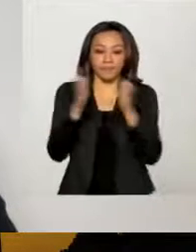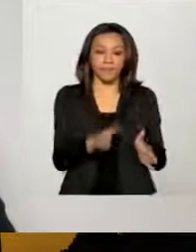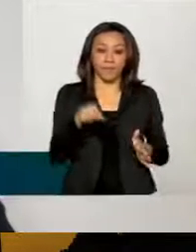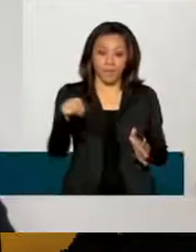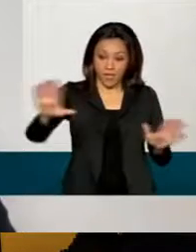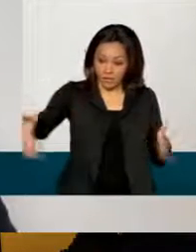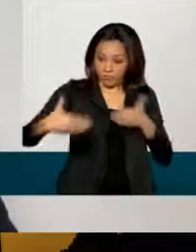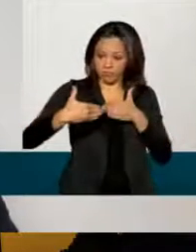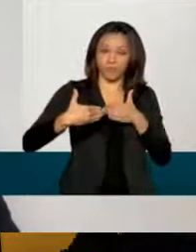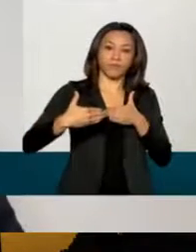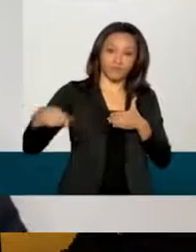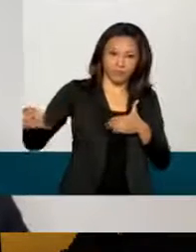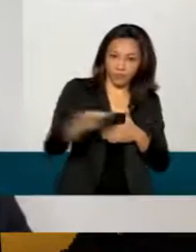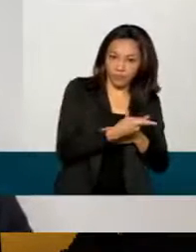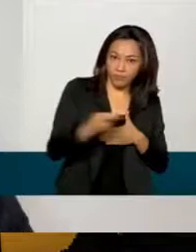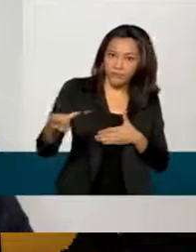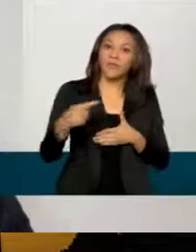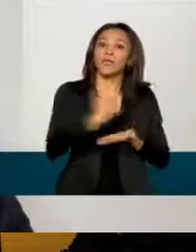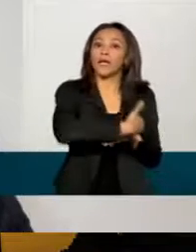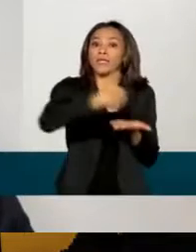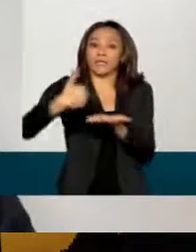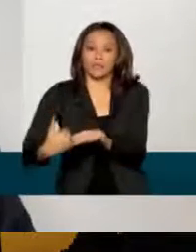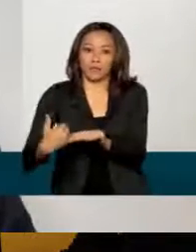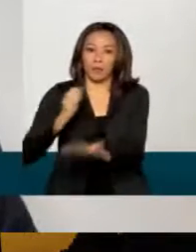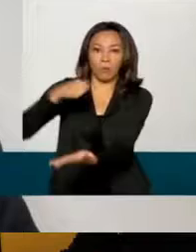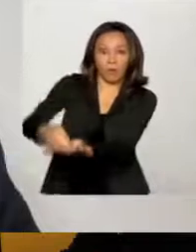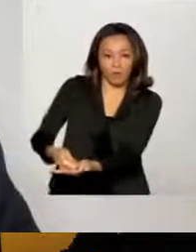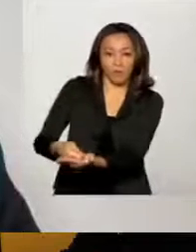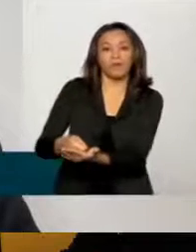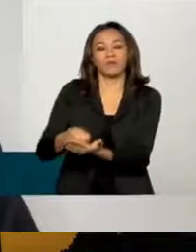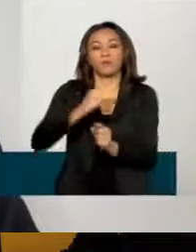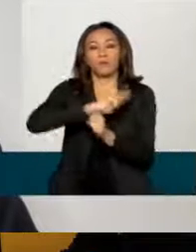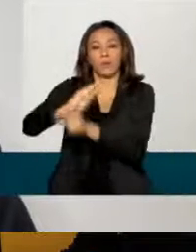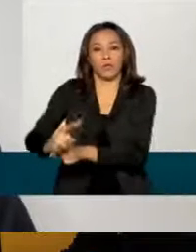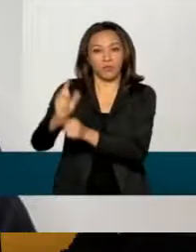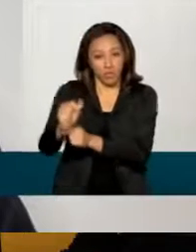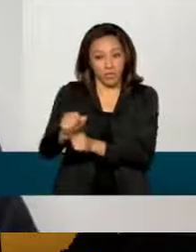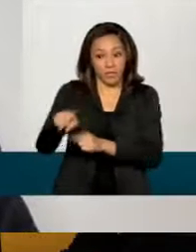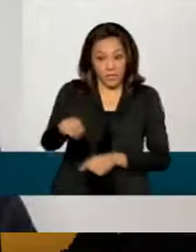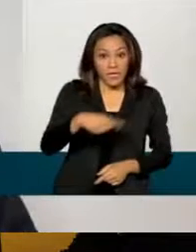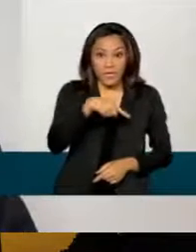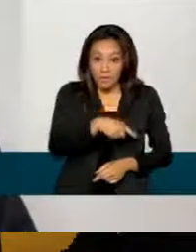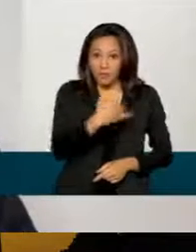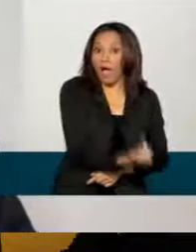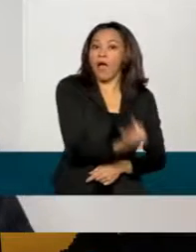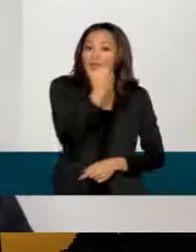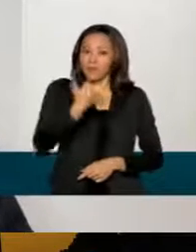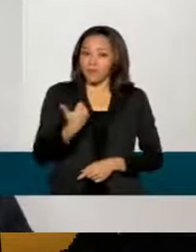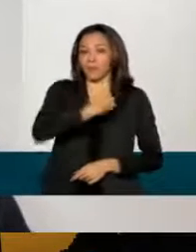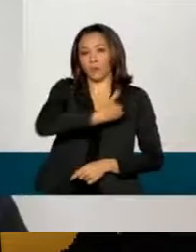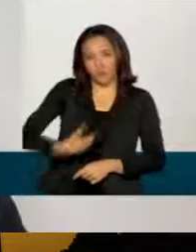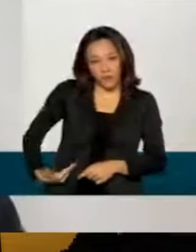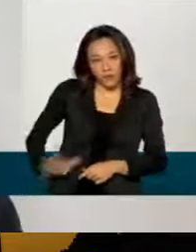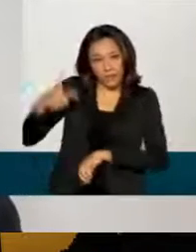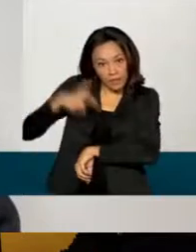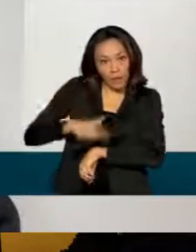a instituição financeira que faz a antecipação do crédito. Isso é informado à administração pública que no momento de fazer o